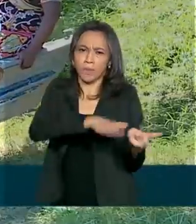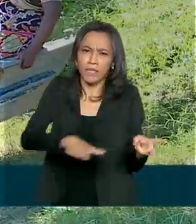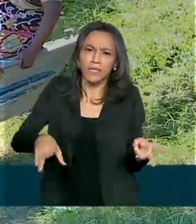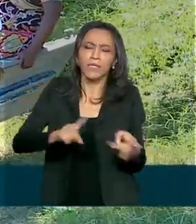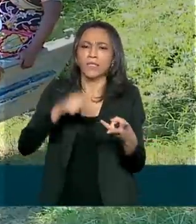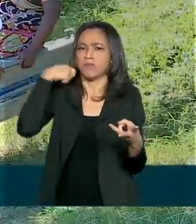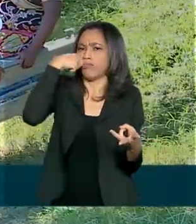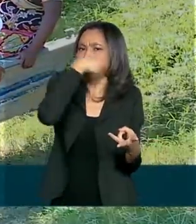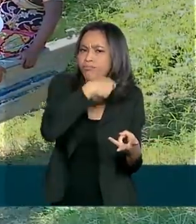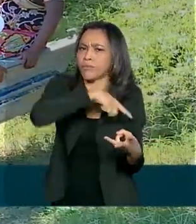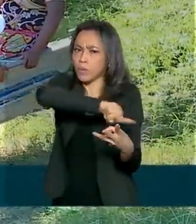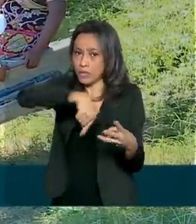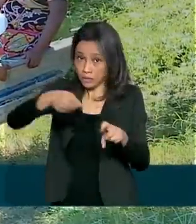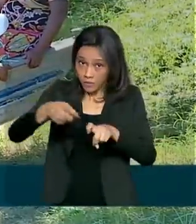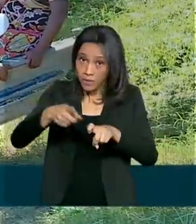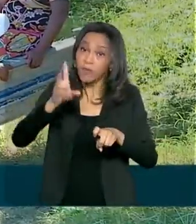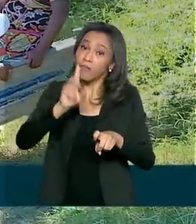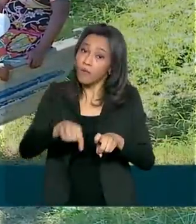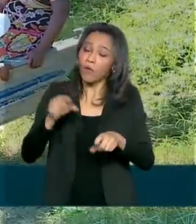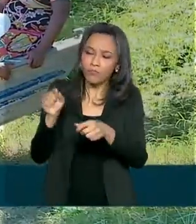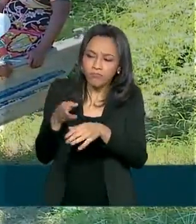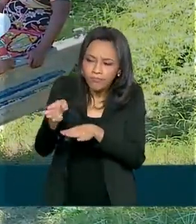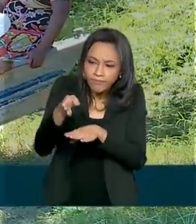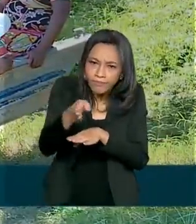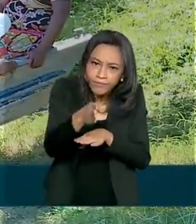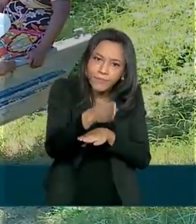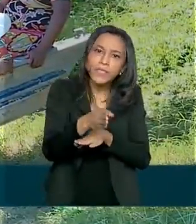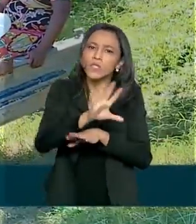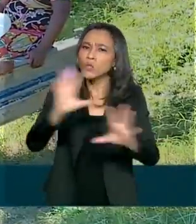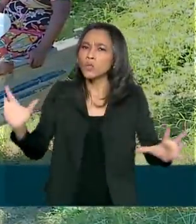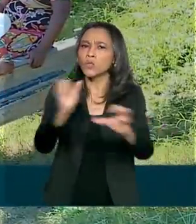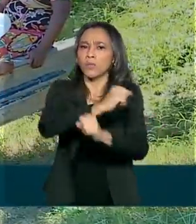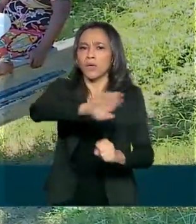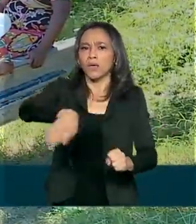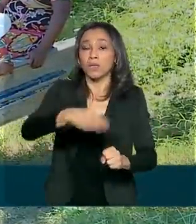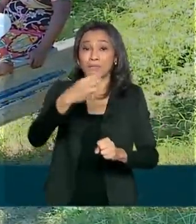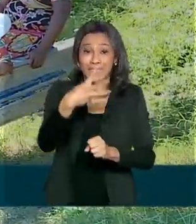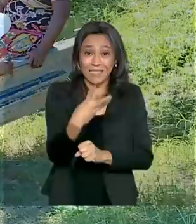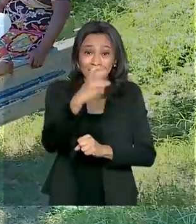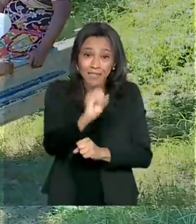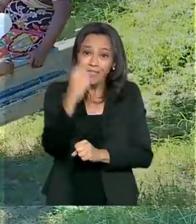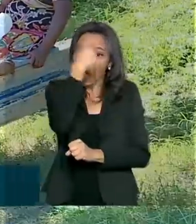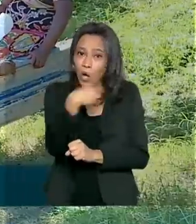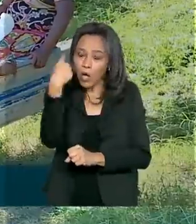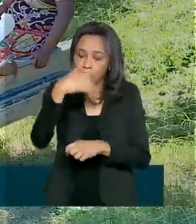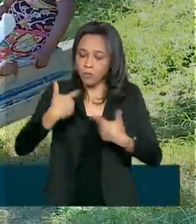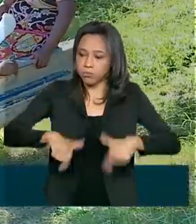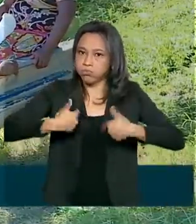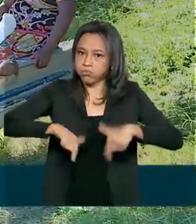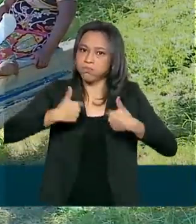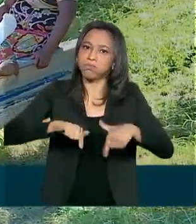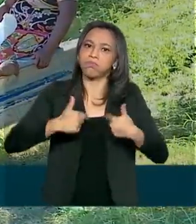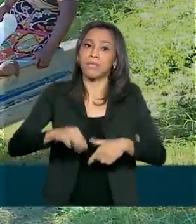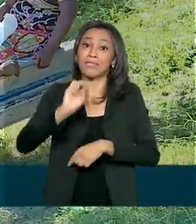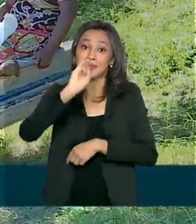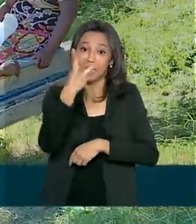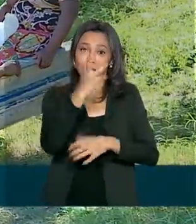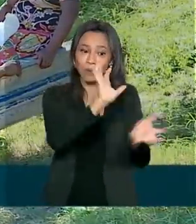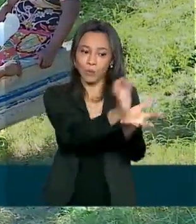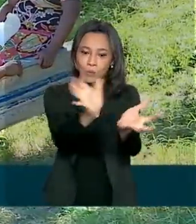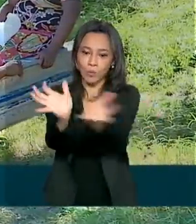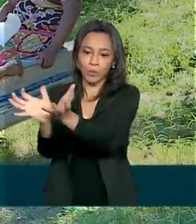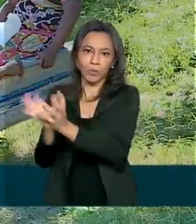dentistas foram feitos nas comunidades indígenas. Um total de 30 horas contínuas de trabalho. Treze etnias diferentes